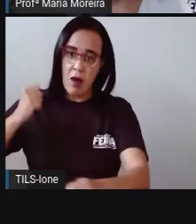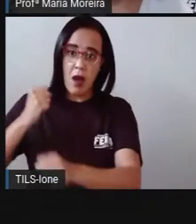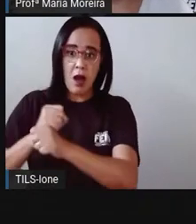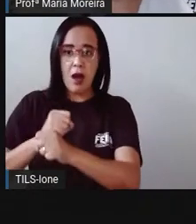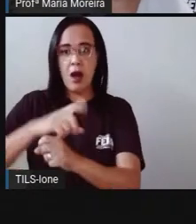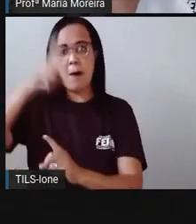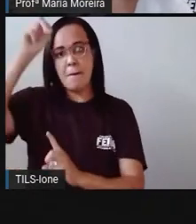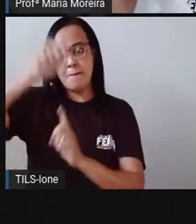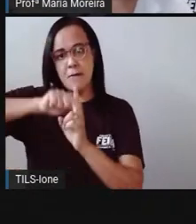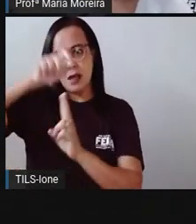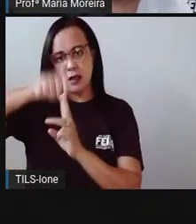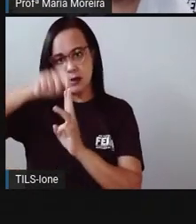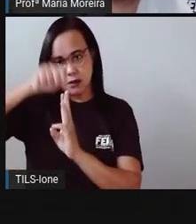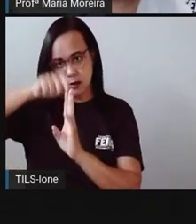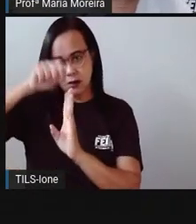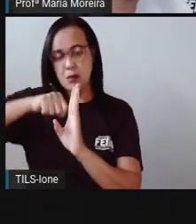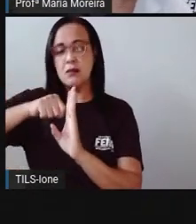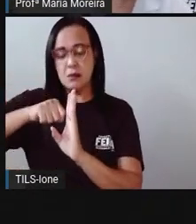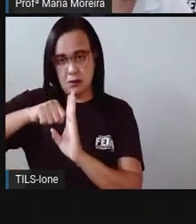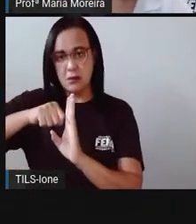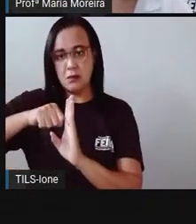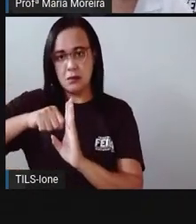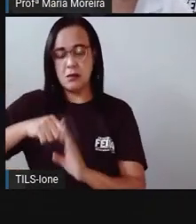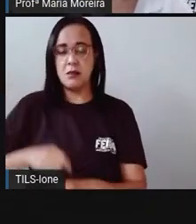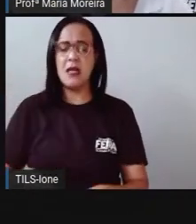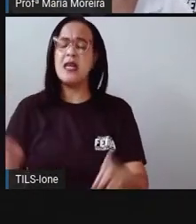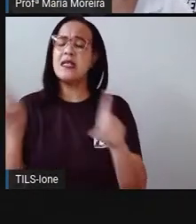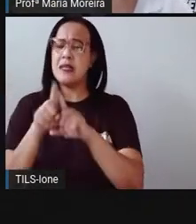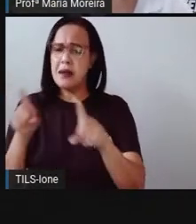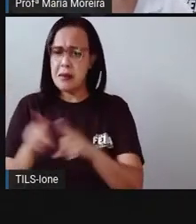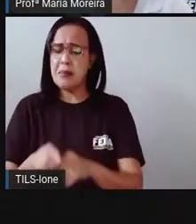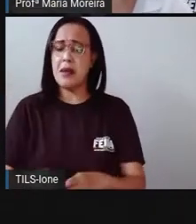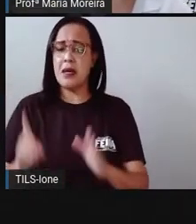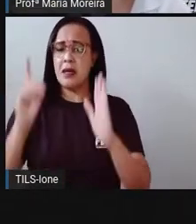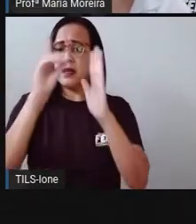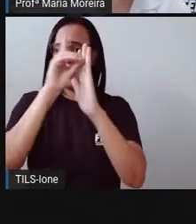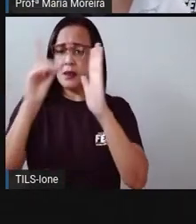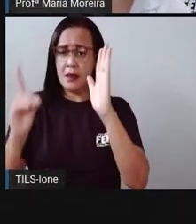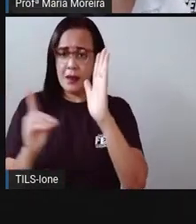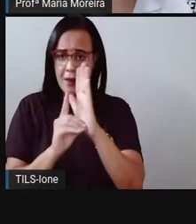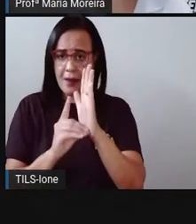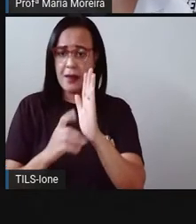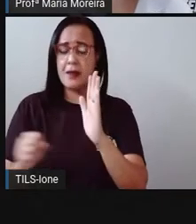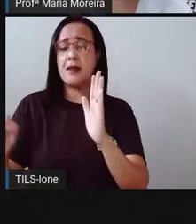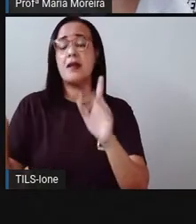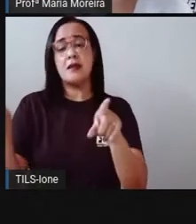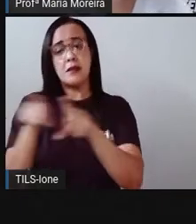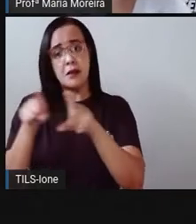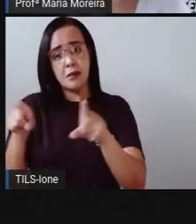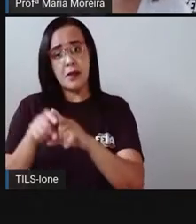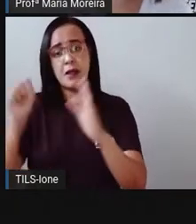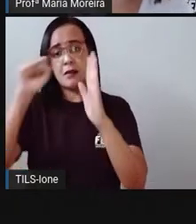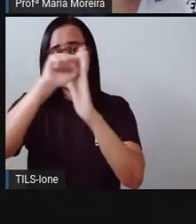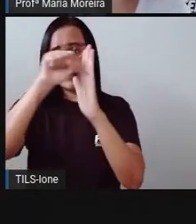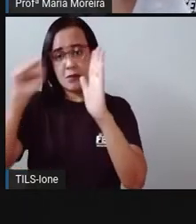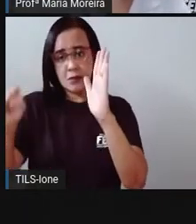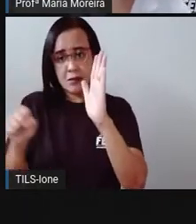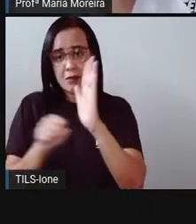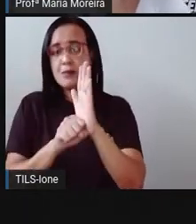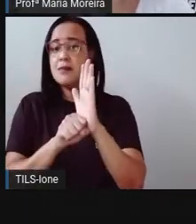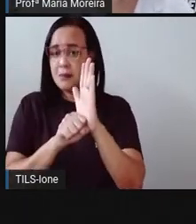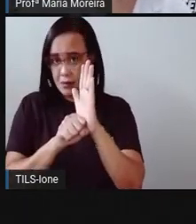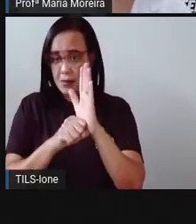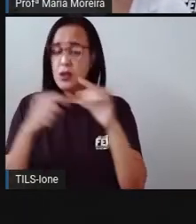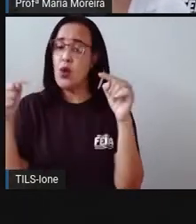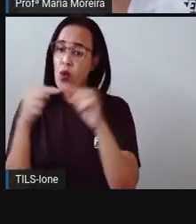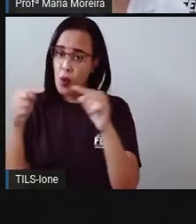décadas, a gente tem séculos. Várias vezes aqui nas aulas a Prata fala sobre os séculos. Olha, o século tal, o século tal. Os